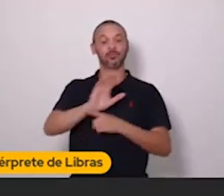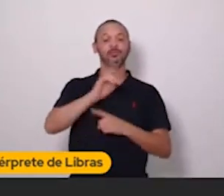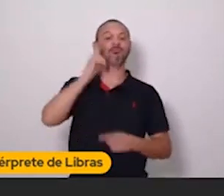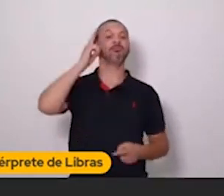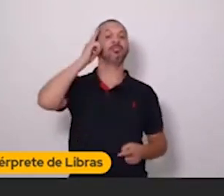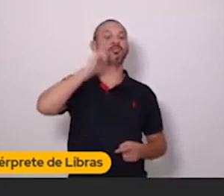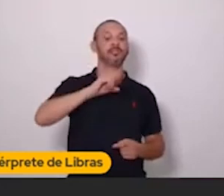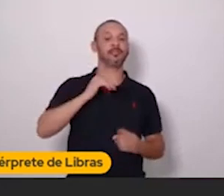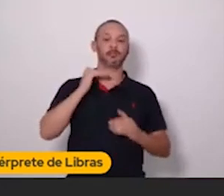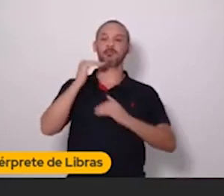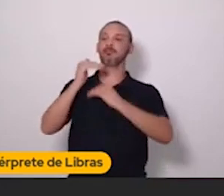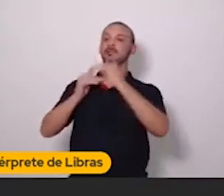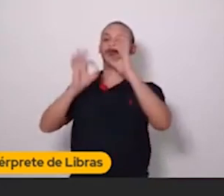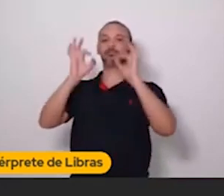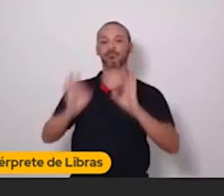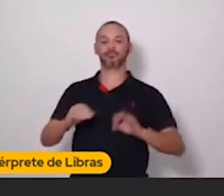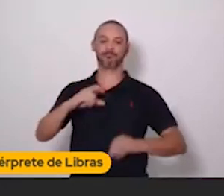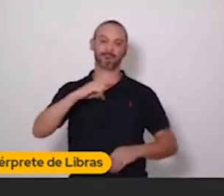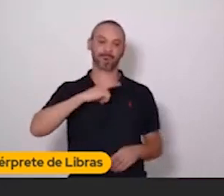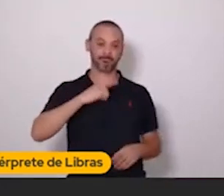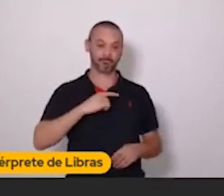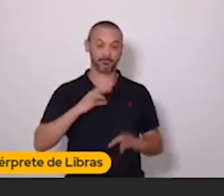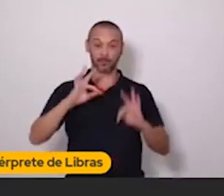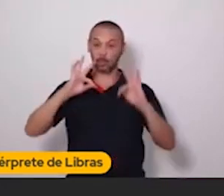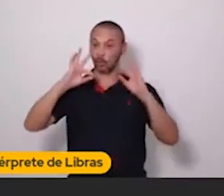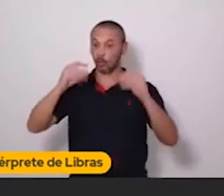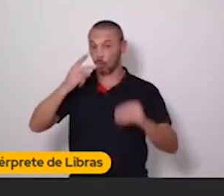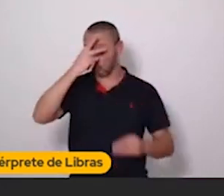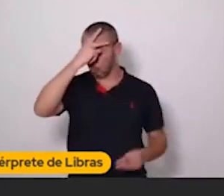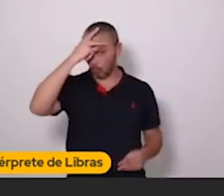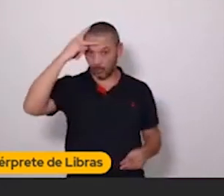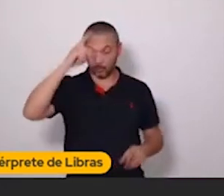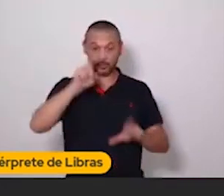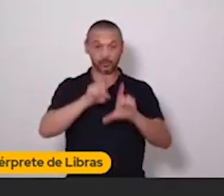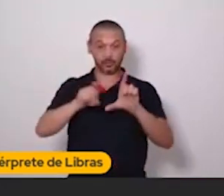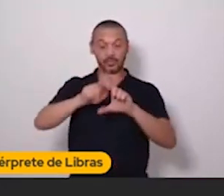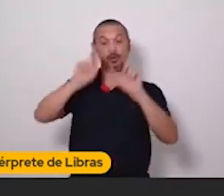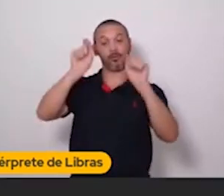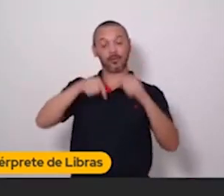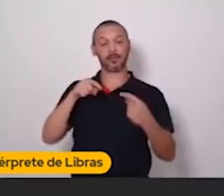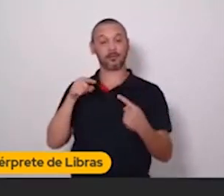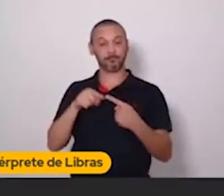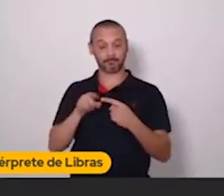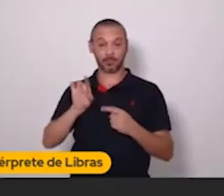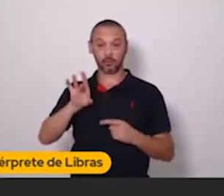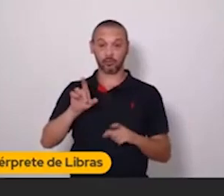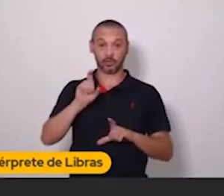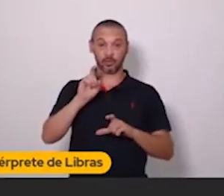escalar o físico. Então, é para todo mundo digital, não só para quem vende online.